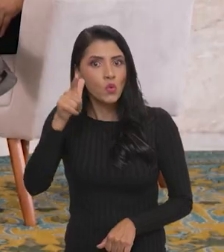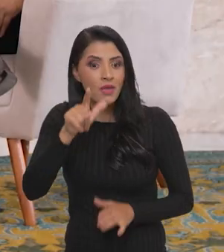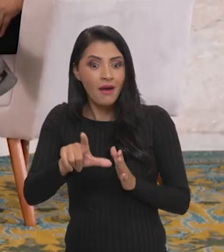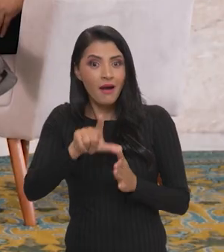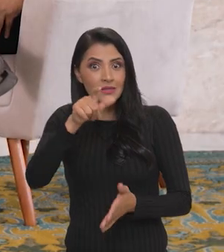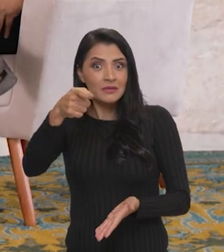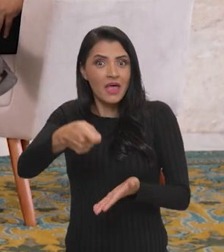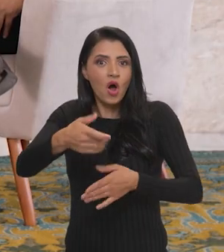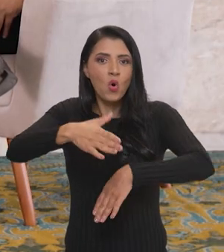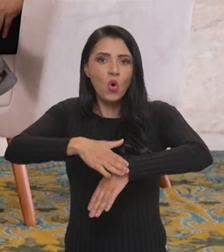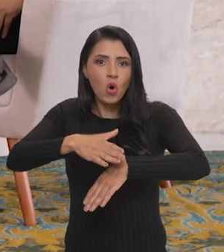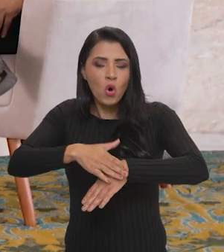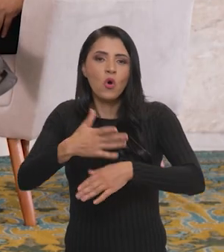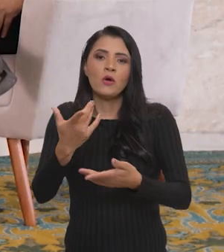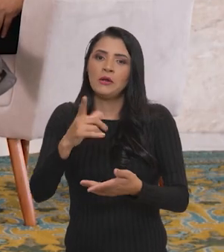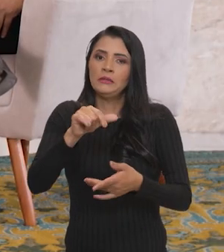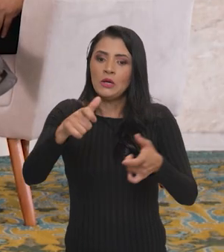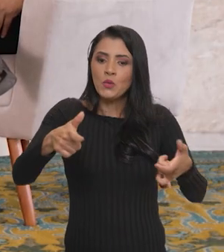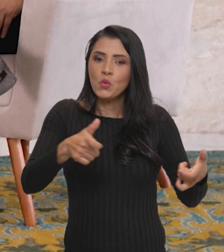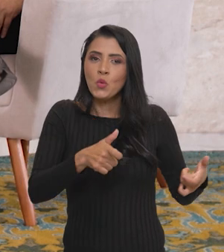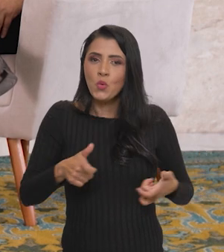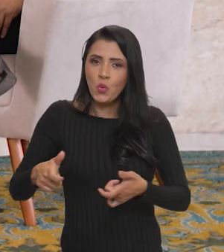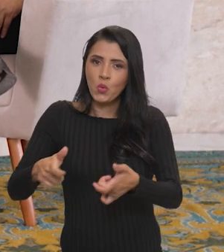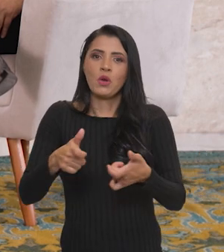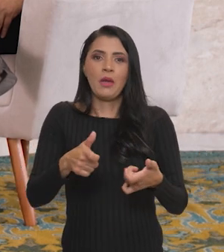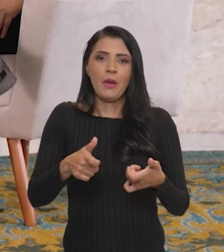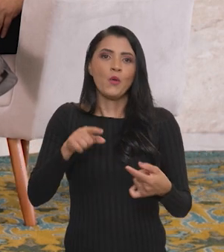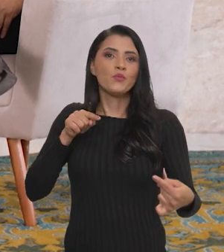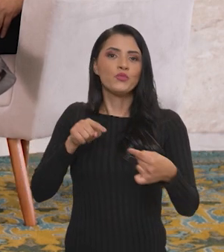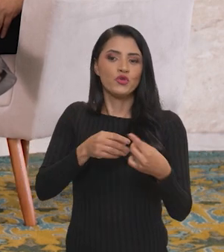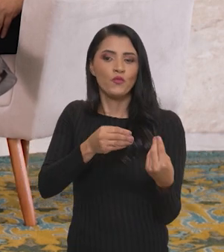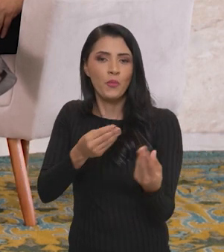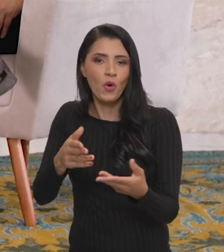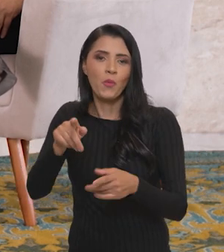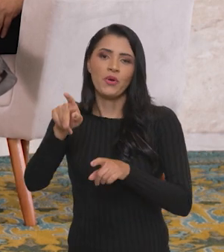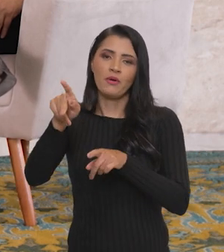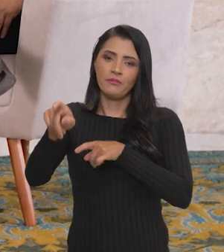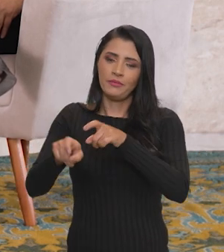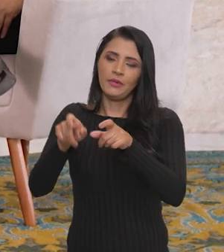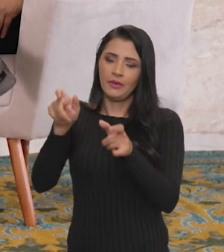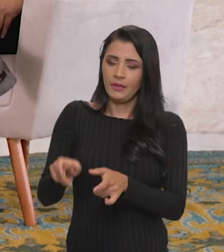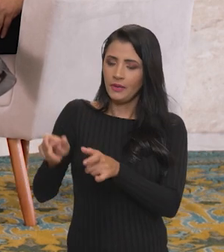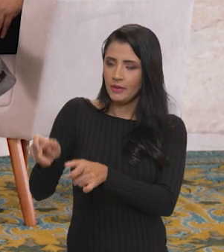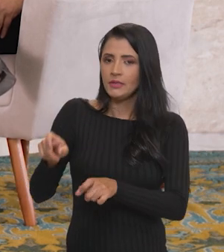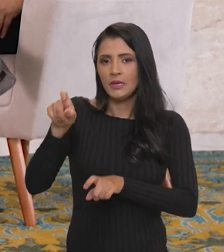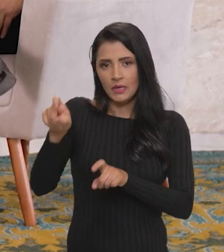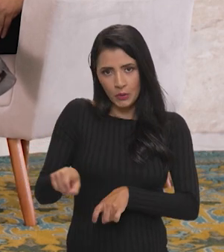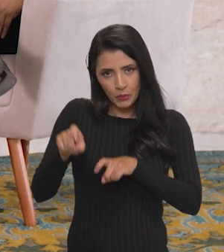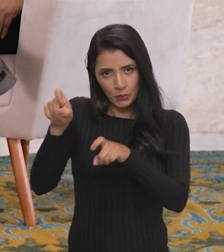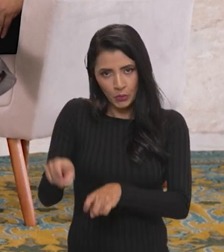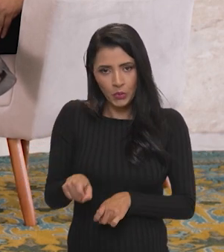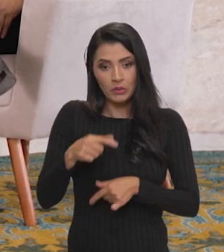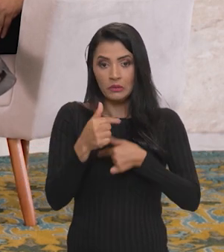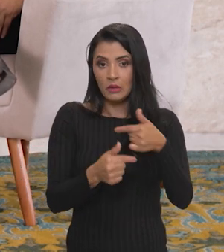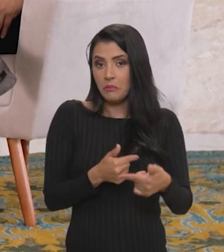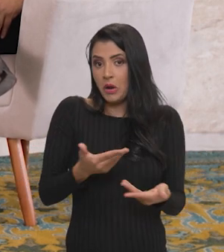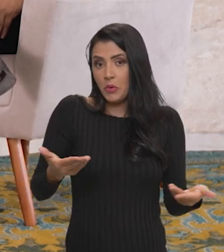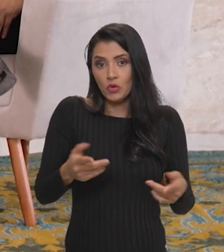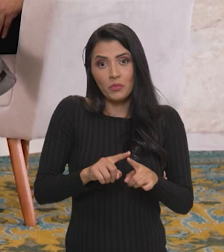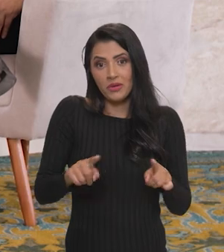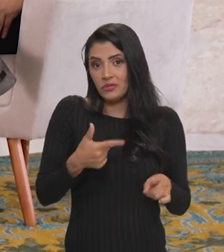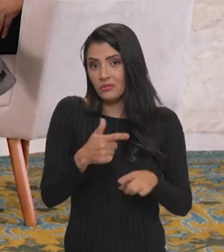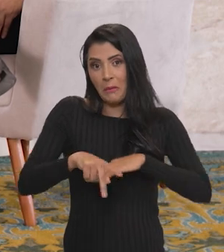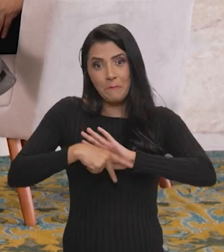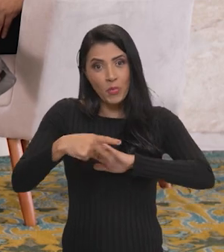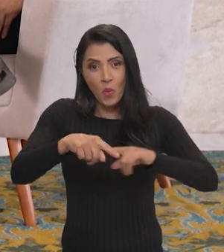construir uma oferta antecipada de áreas que vão ser destinadas para esses agricultores e agricultoras que trabalham hoje, mas que não